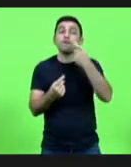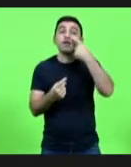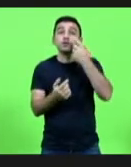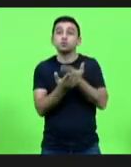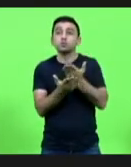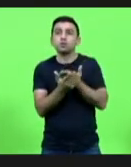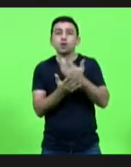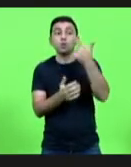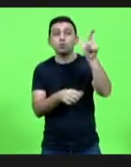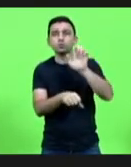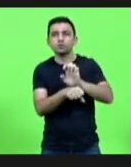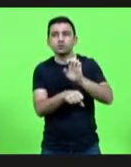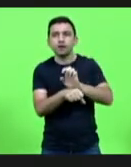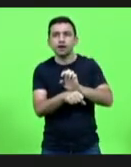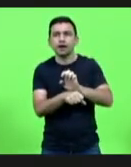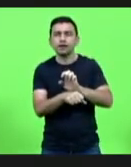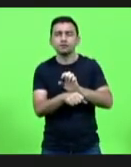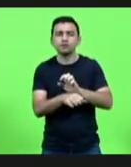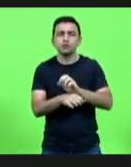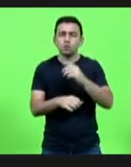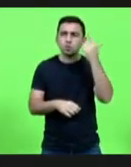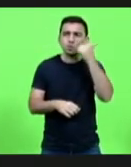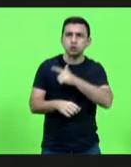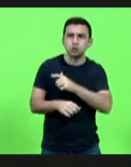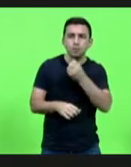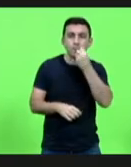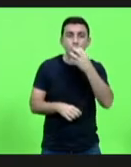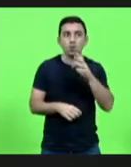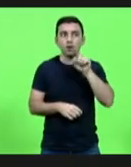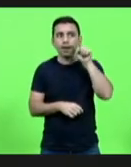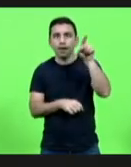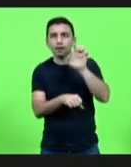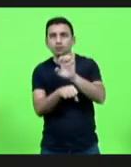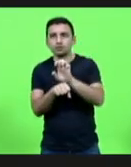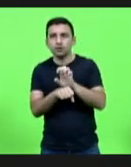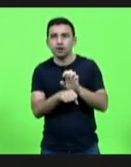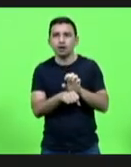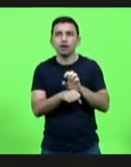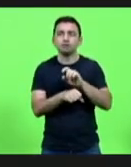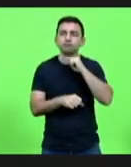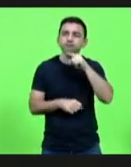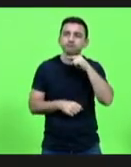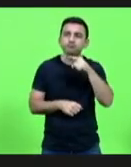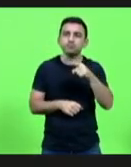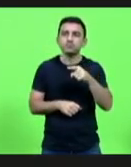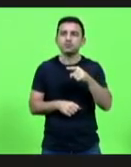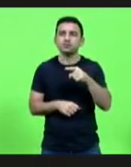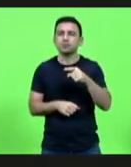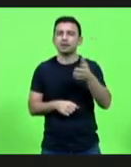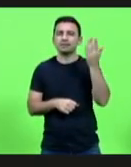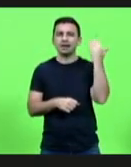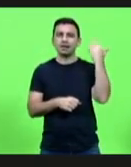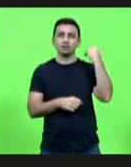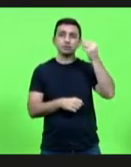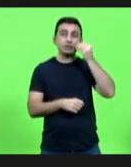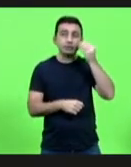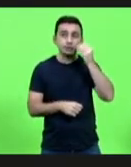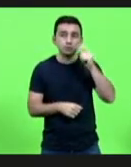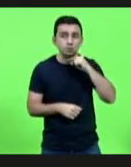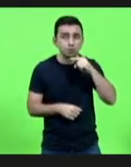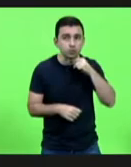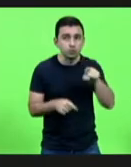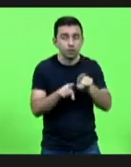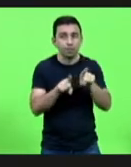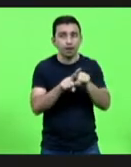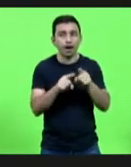o que deu certo, o que deu errado, algumas coisas que a gente tentou fazer e não conseguiu, mas que agora já tem uma nova abertura.